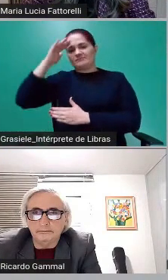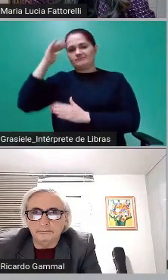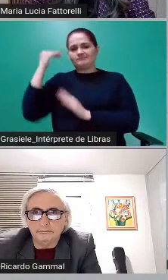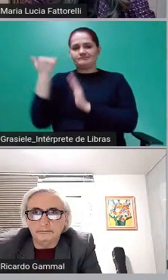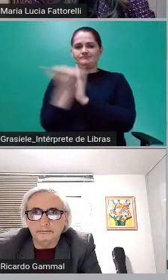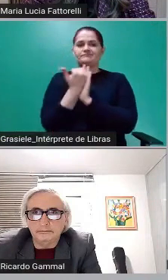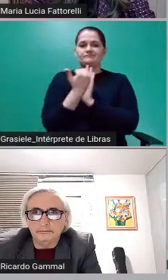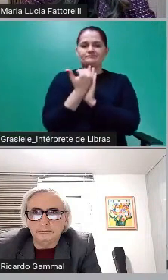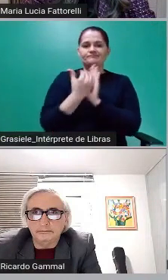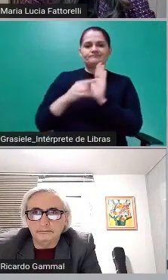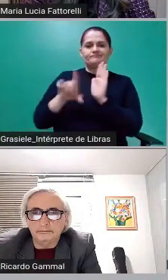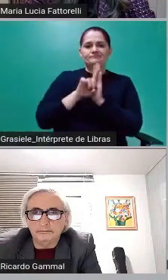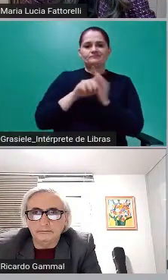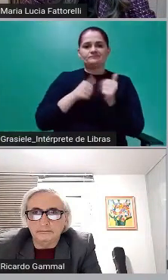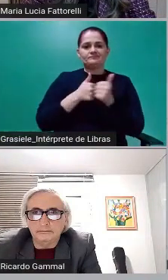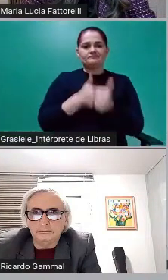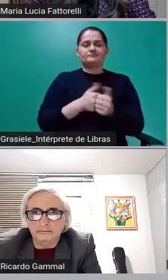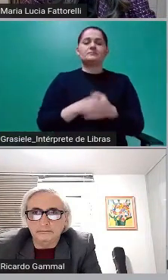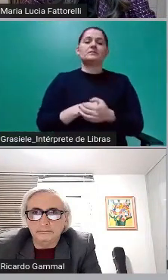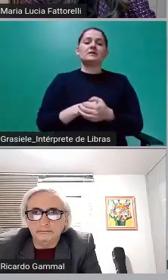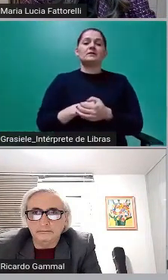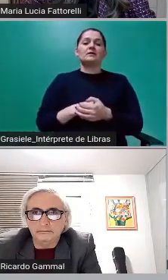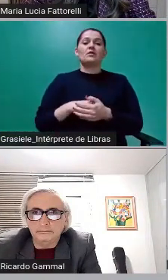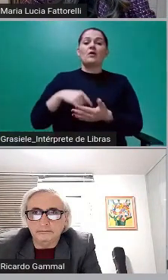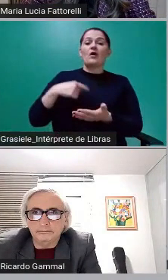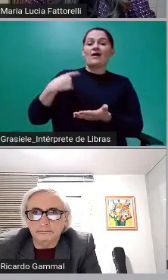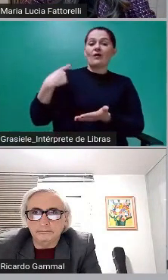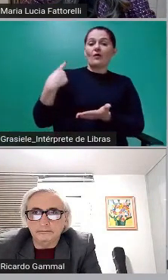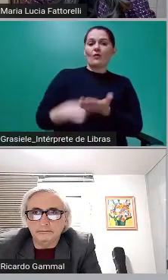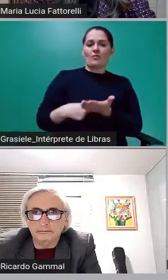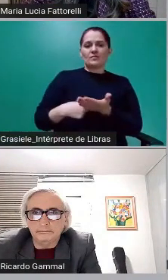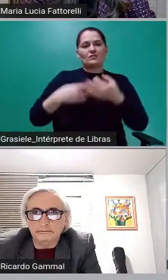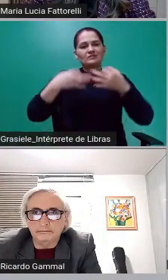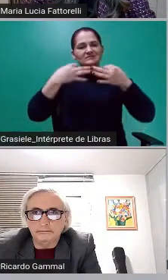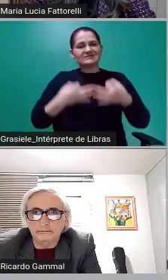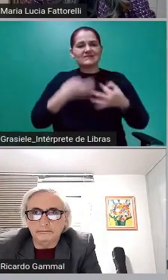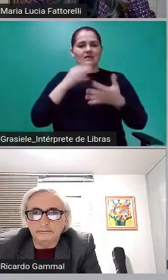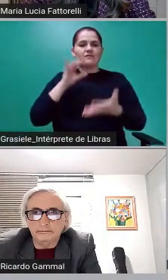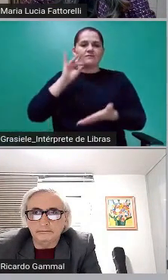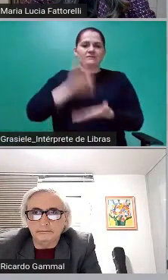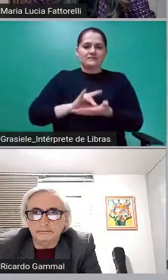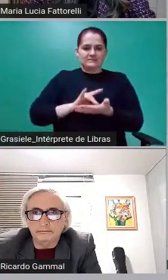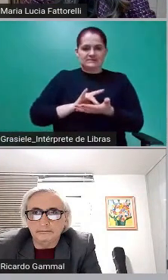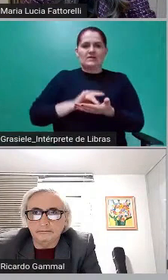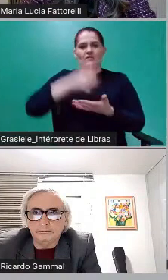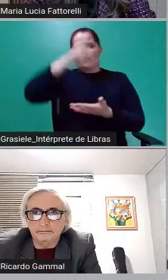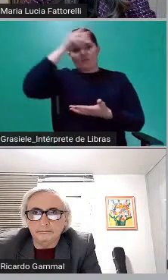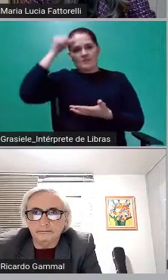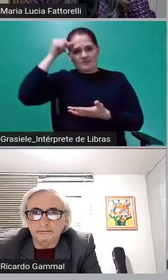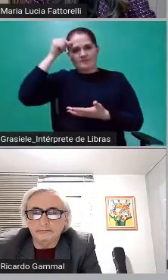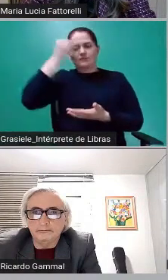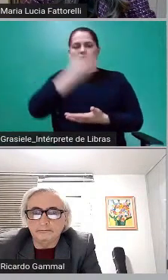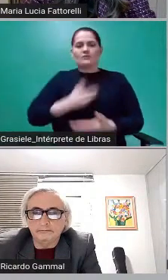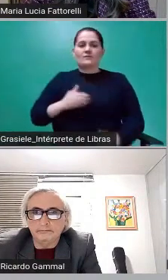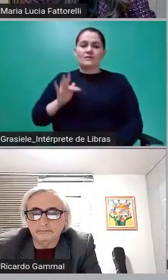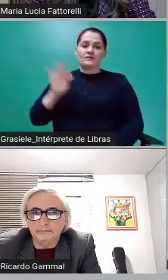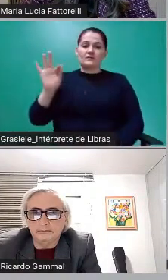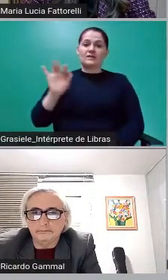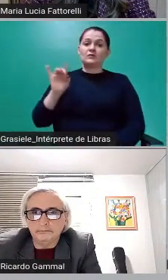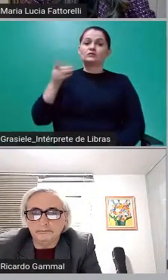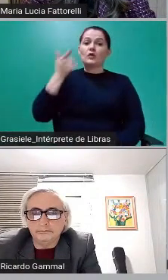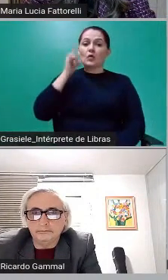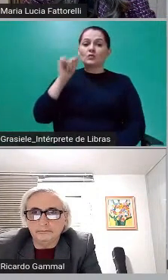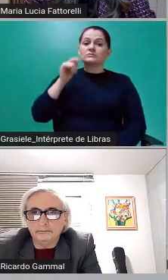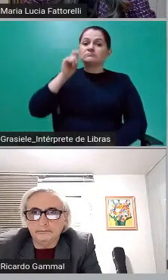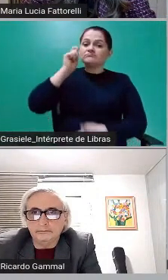acordo entre União e município só foi firmado em fevereiro de 2016. E